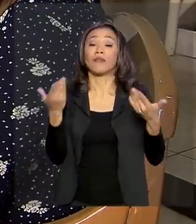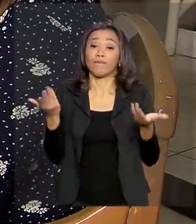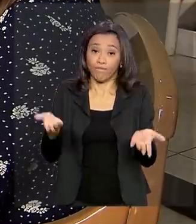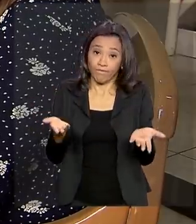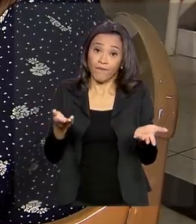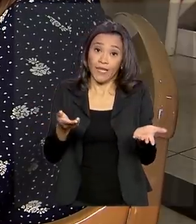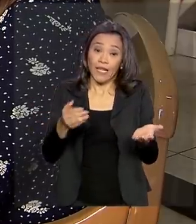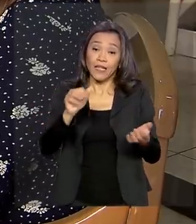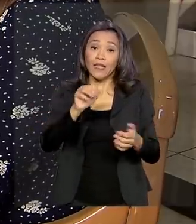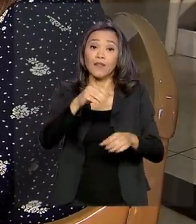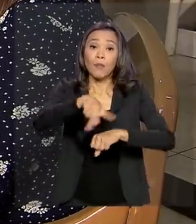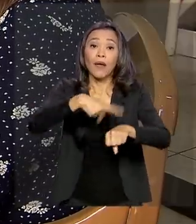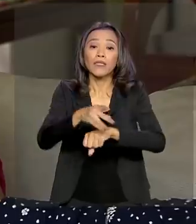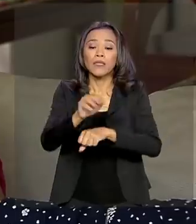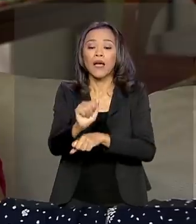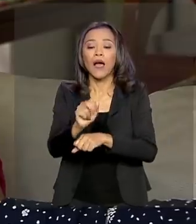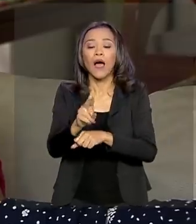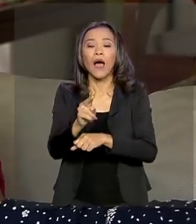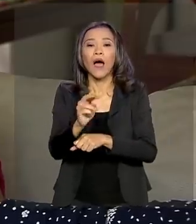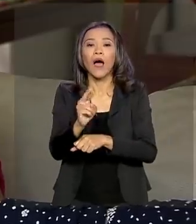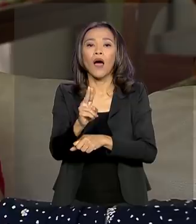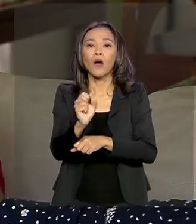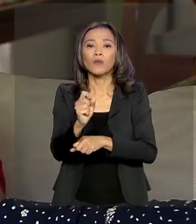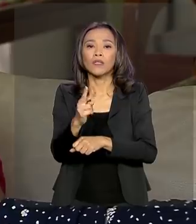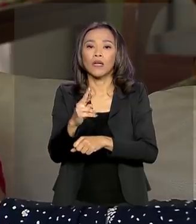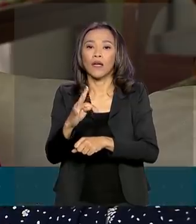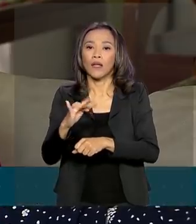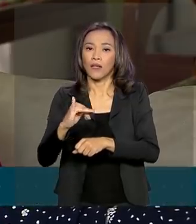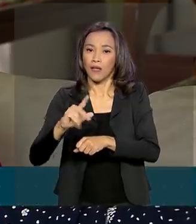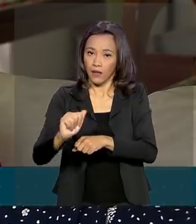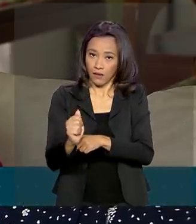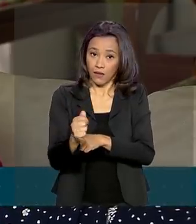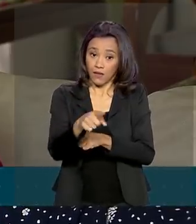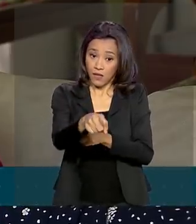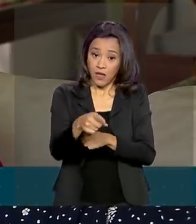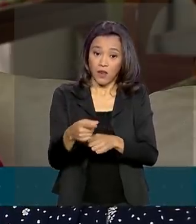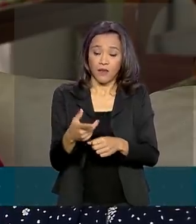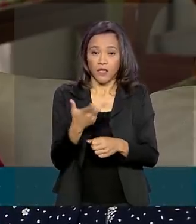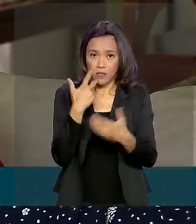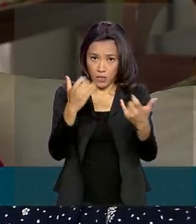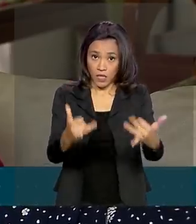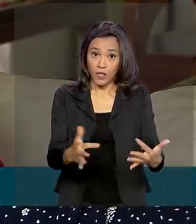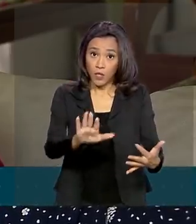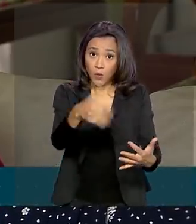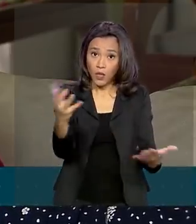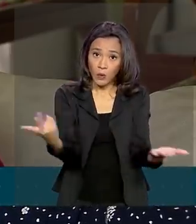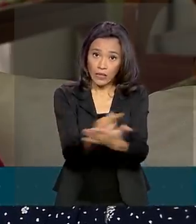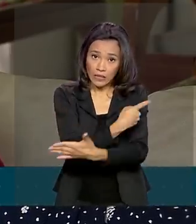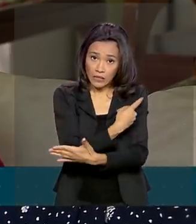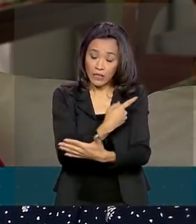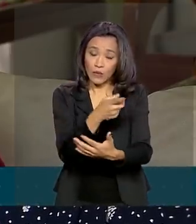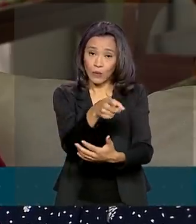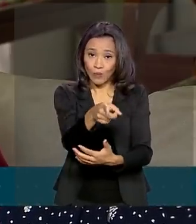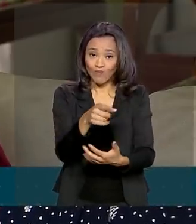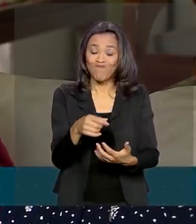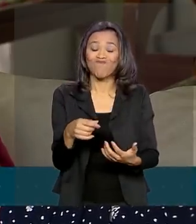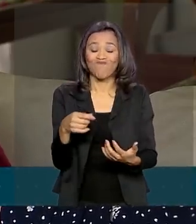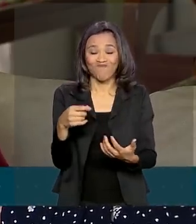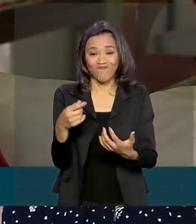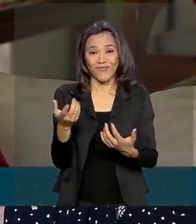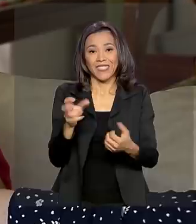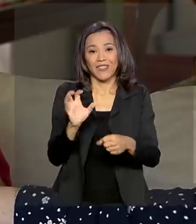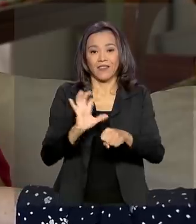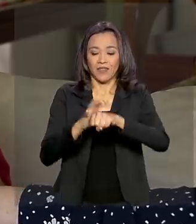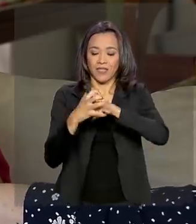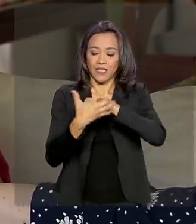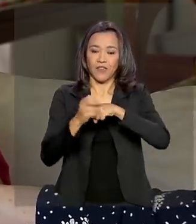marcadas para o início de abril. Quando aconteceu esse surto do coronavírus, eu